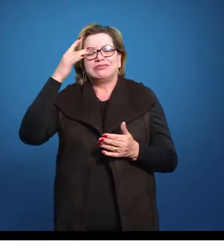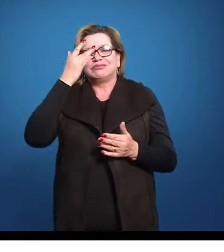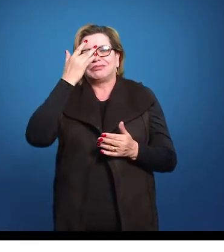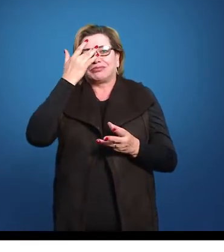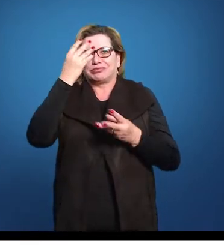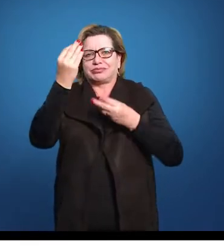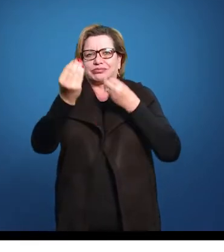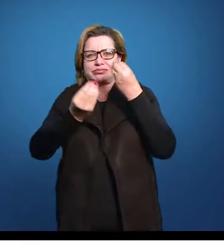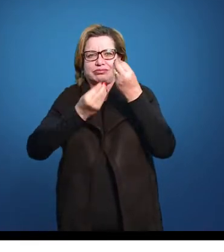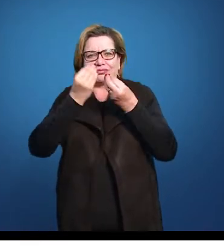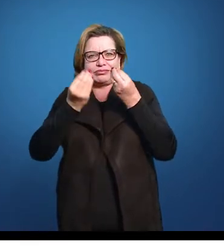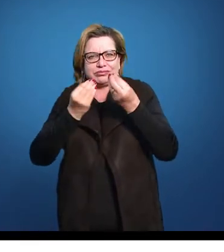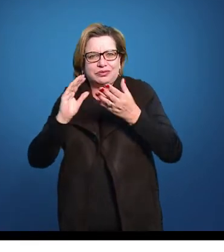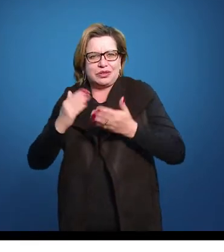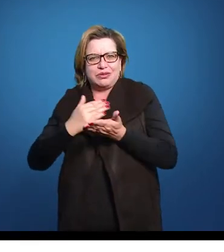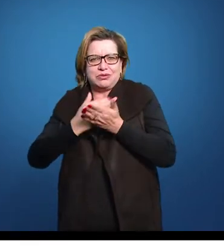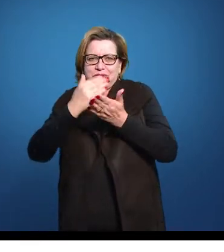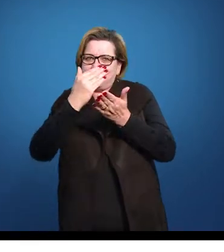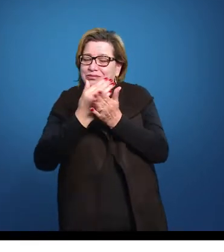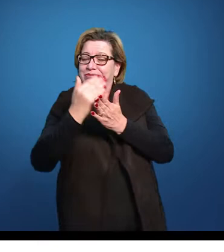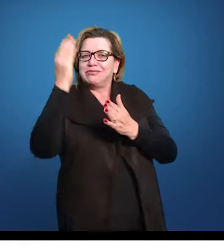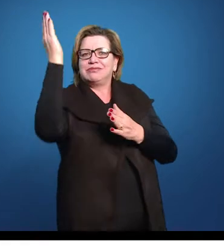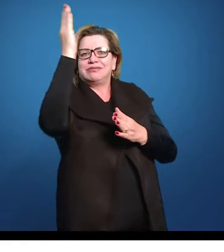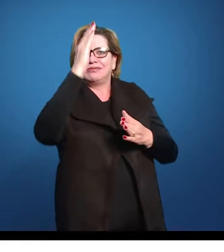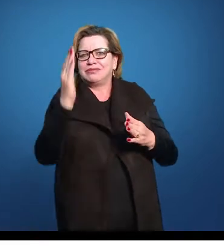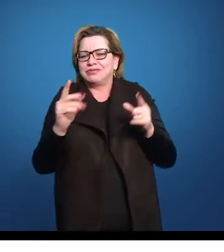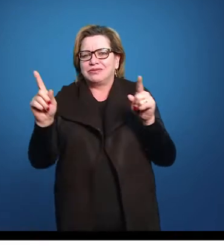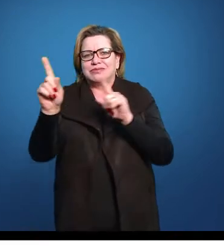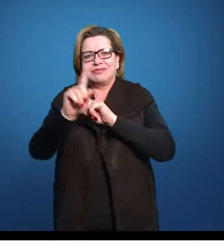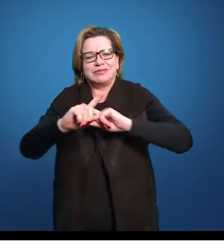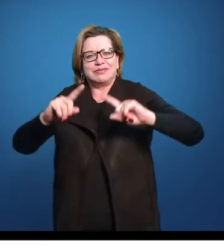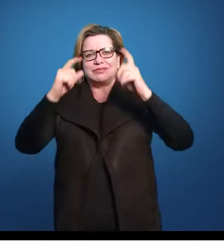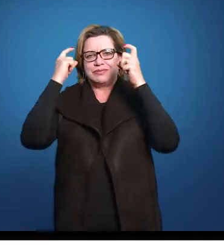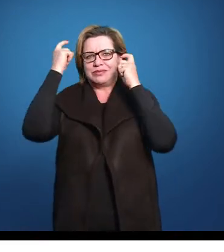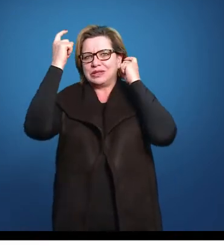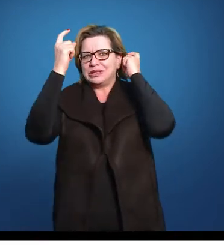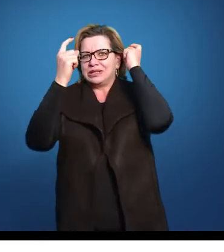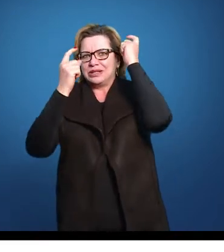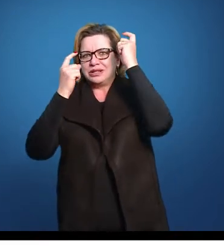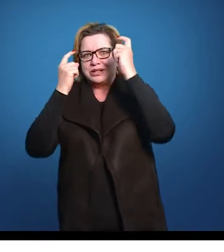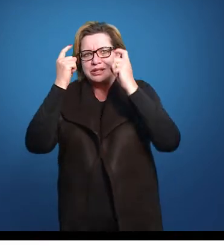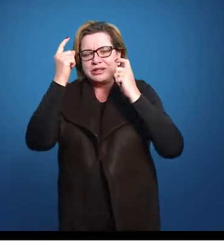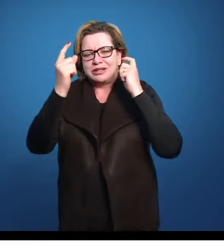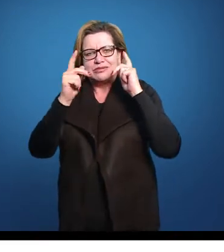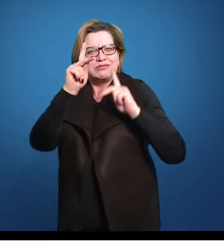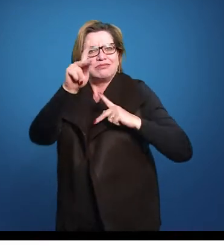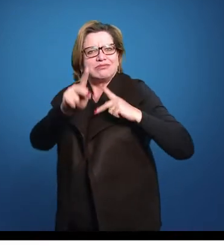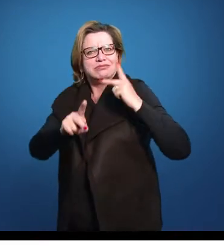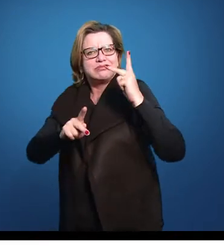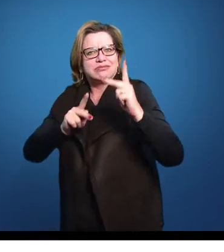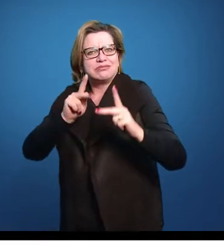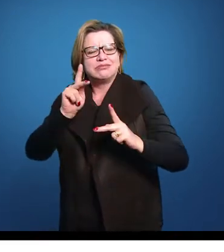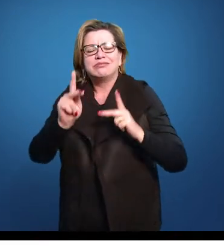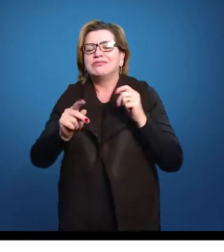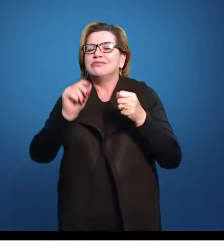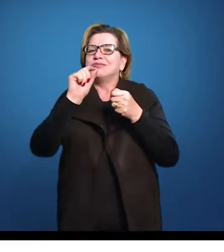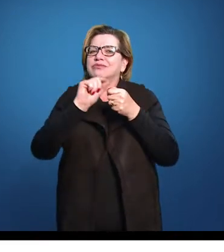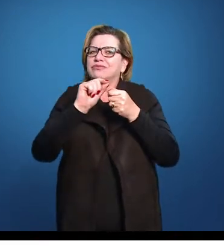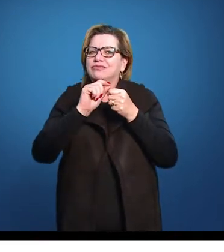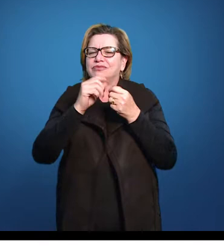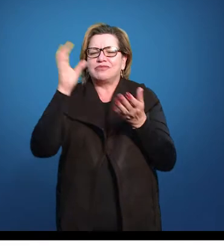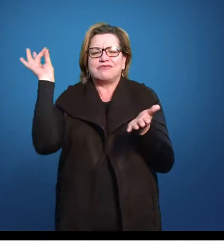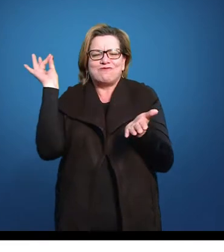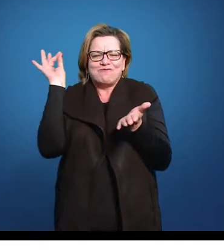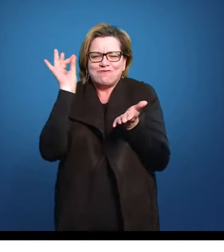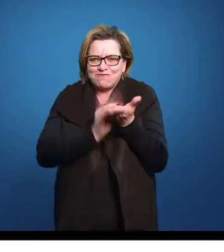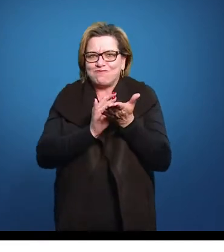e como a nossa colonização não teve uma preocupação, num primeiro momento, de povoar, de fazer isso aqui, de fato, um país